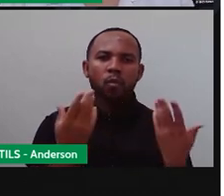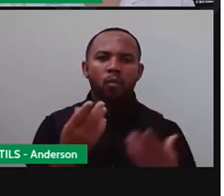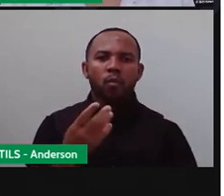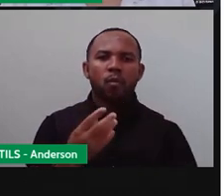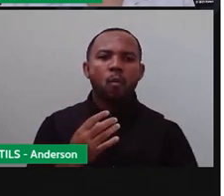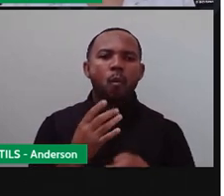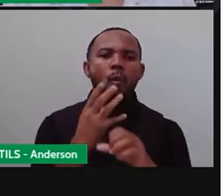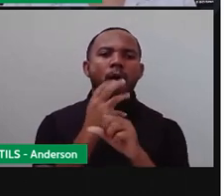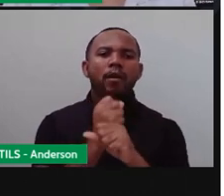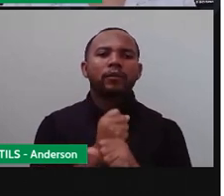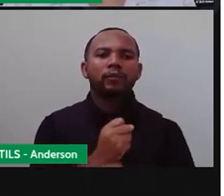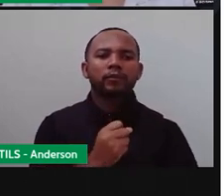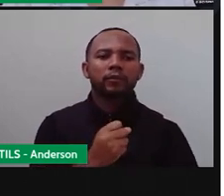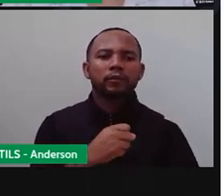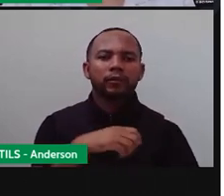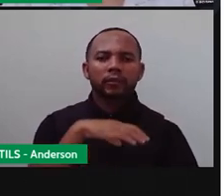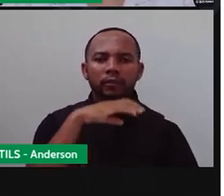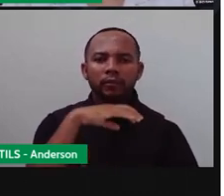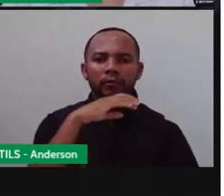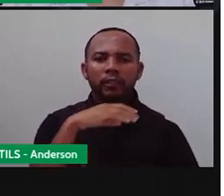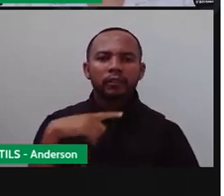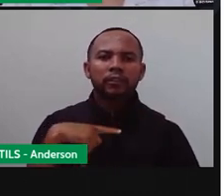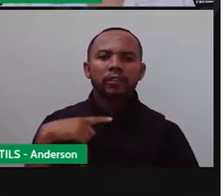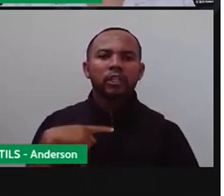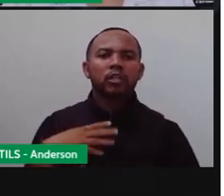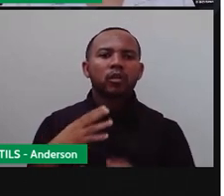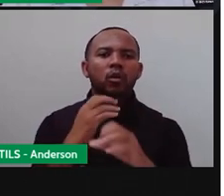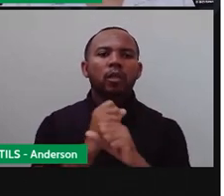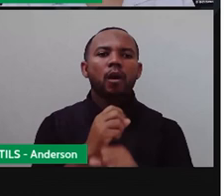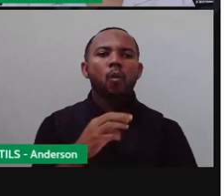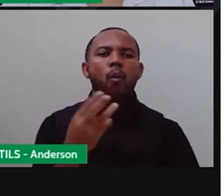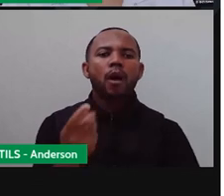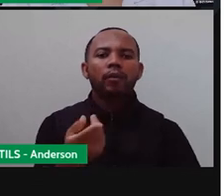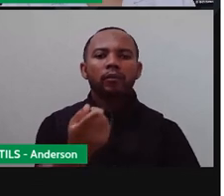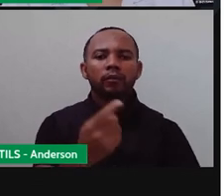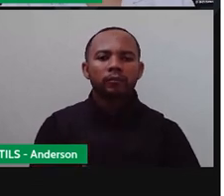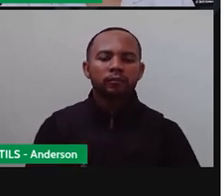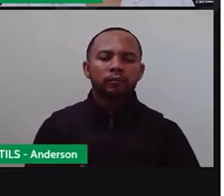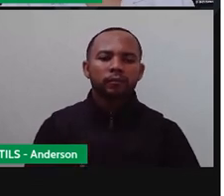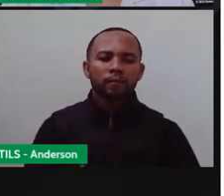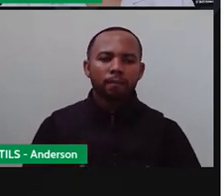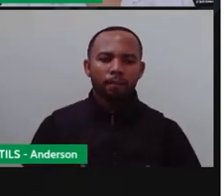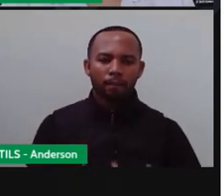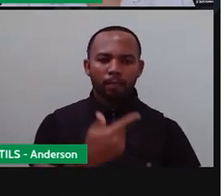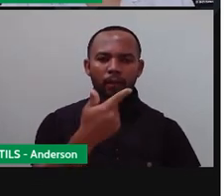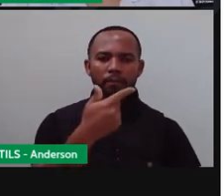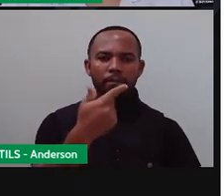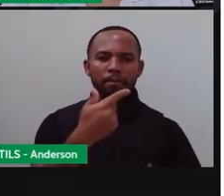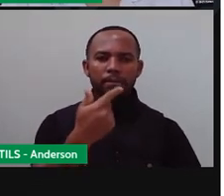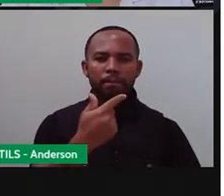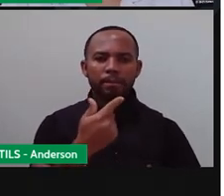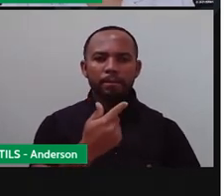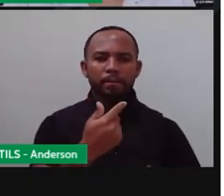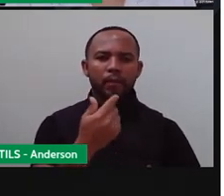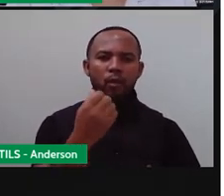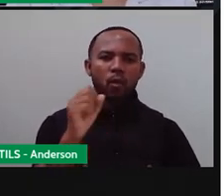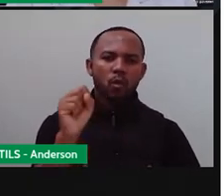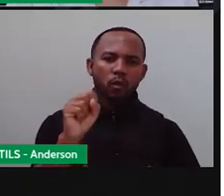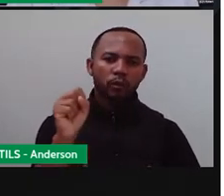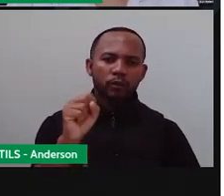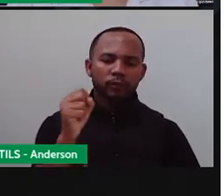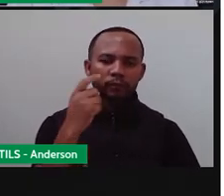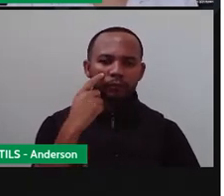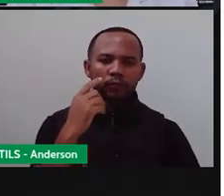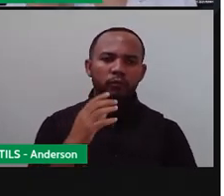Quantos animais há no total? Vamos voltar aqui. Dois, né? Mais oito. A gente tem oito.